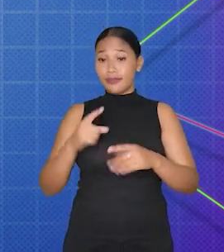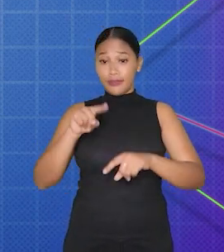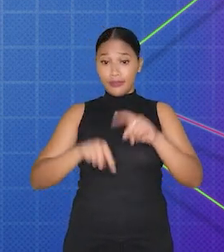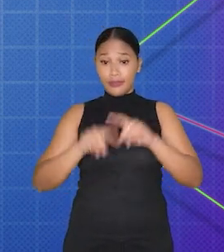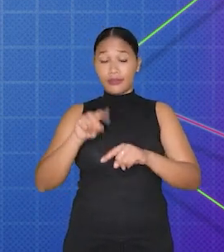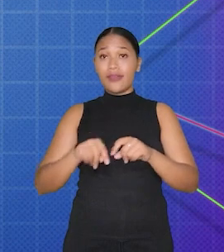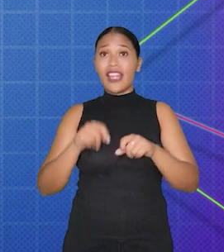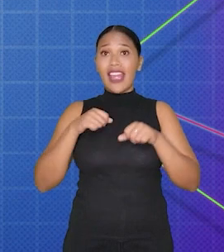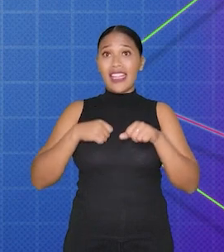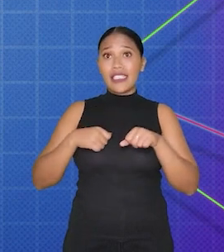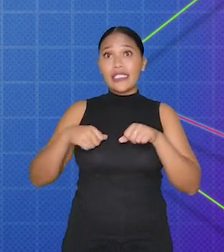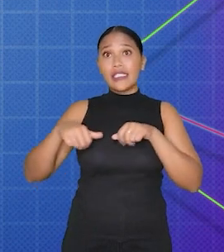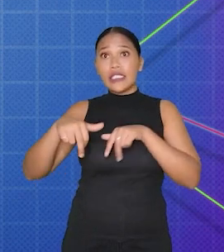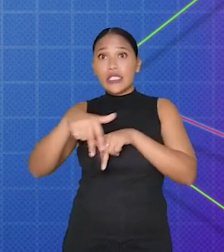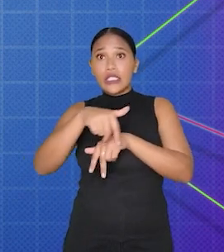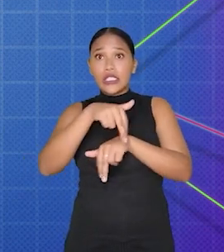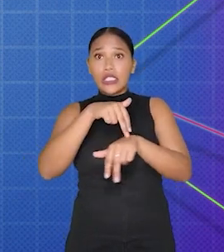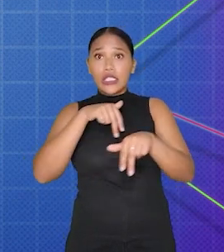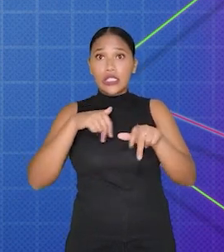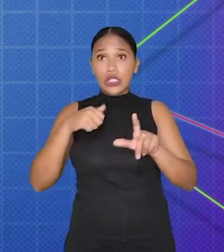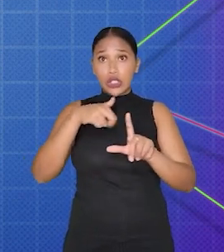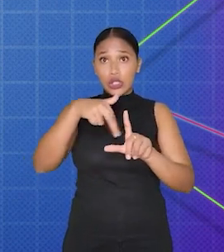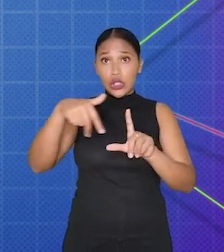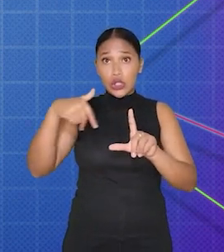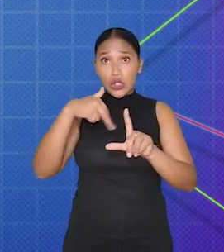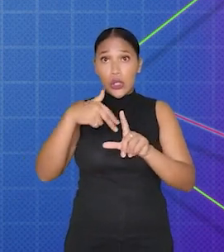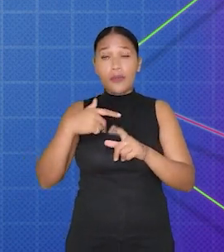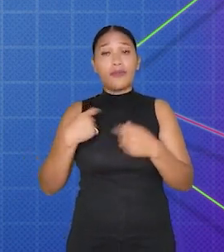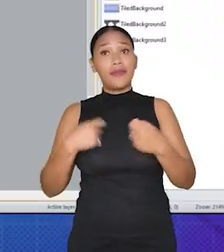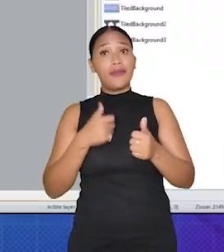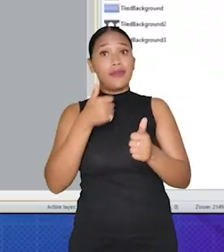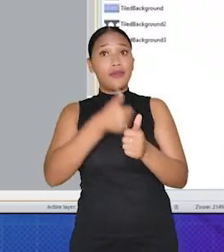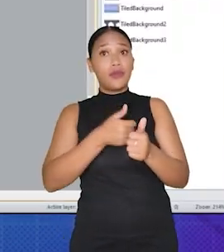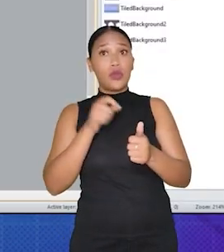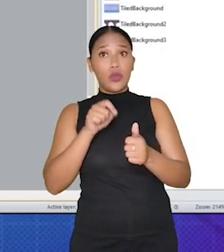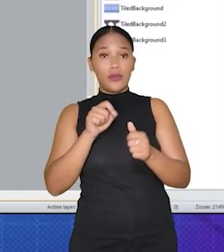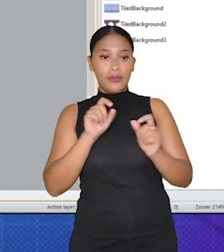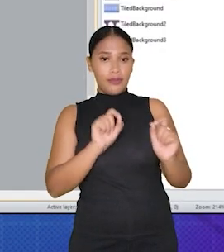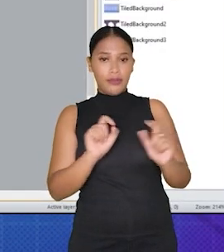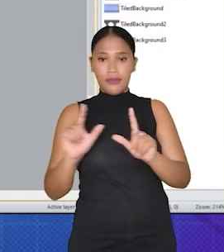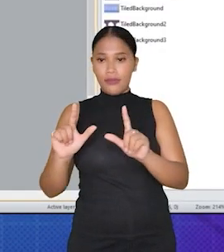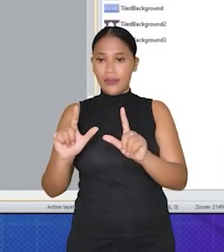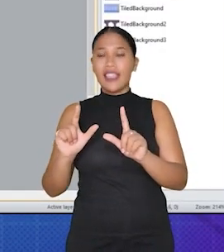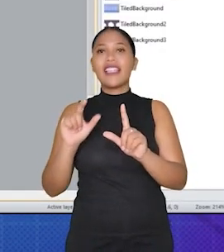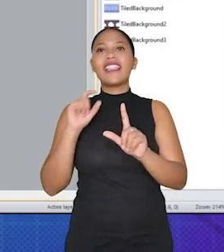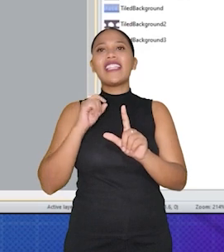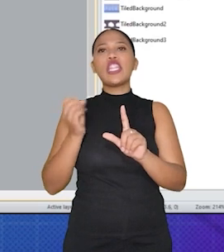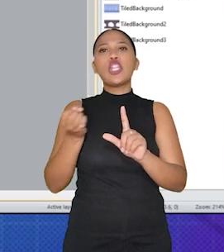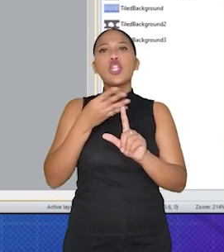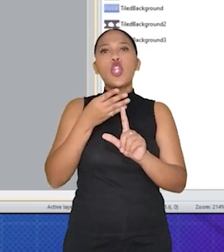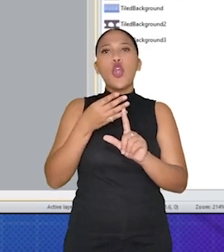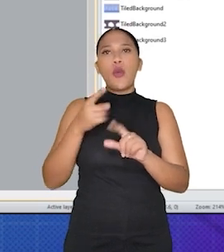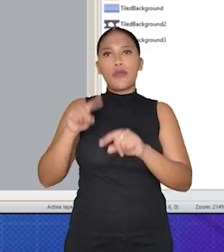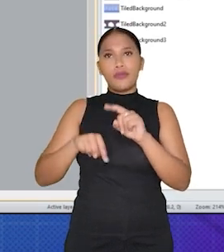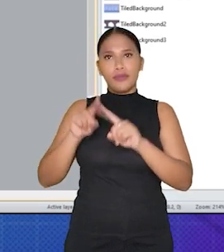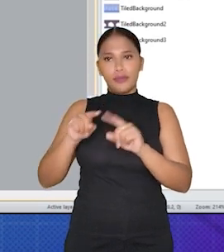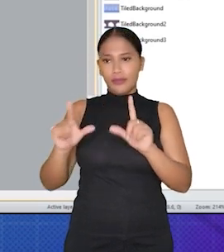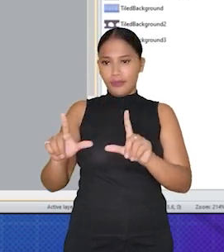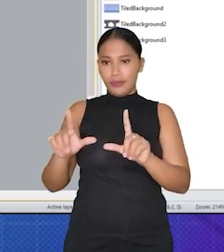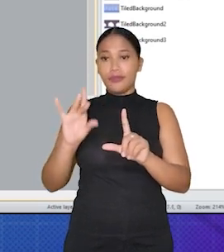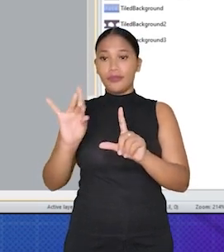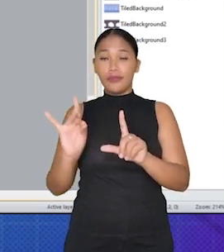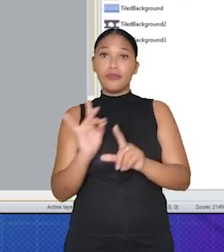objeto com animação. Você precisa seguir os seguintes passos. Na janela Insert New Object, selecione Sprite,